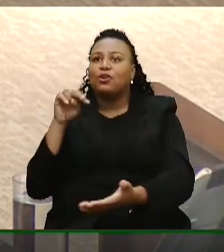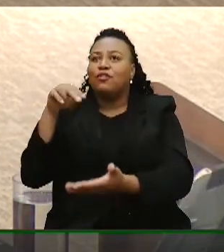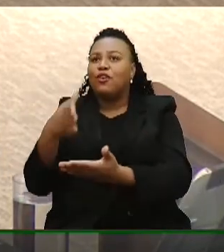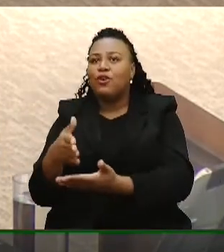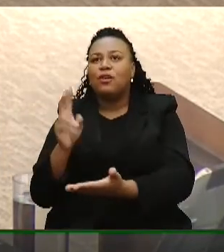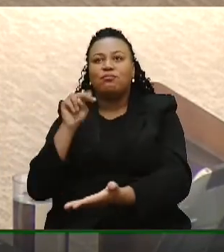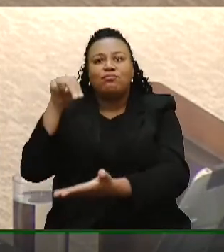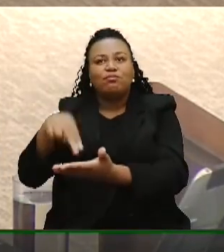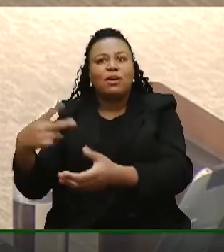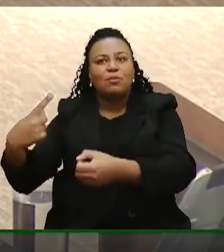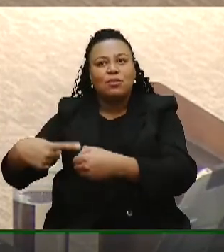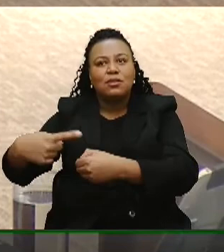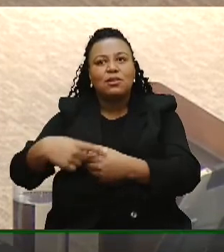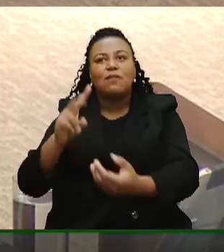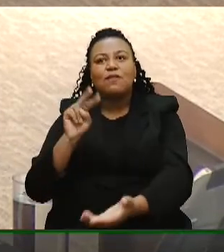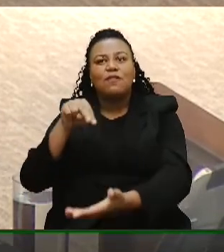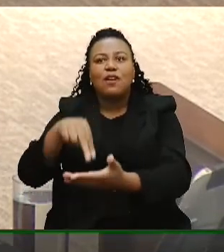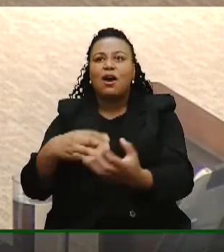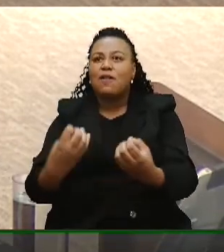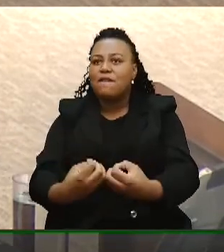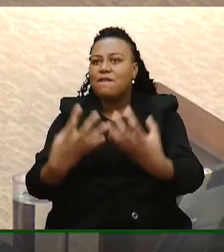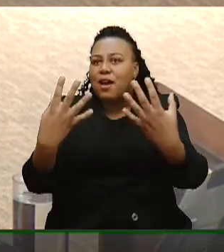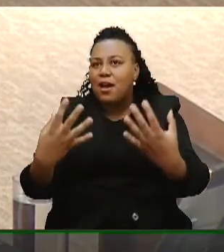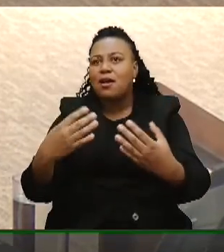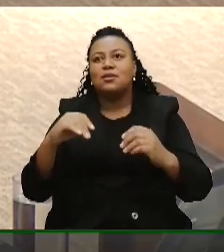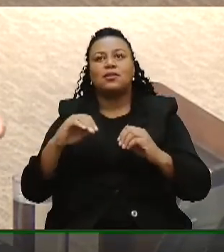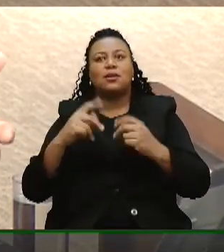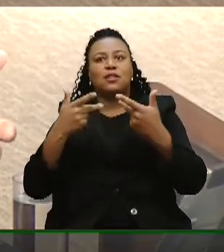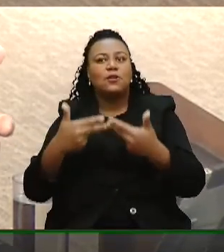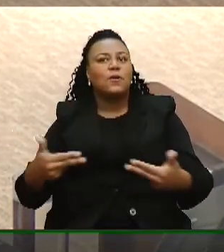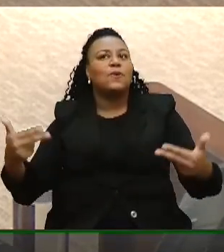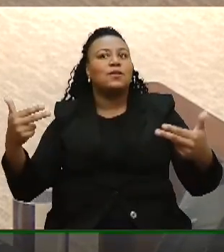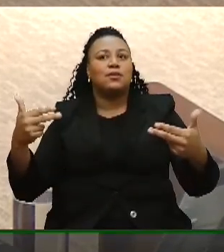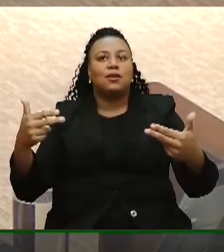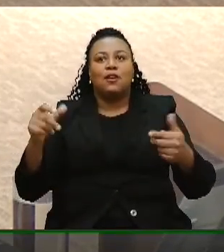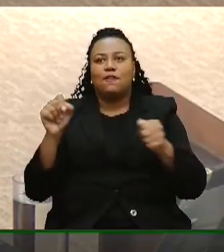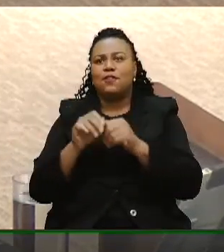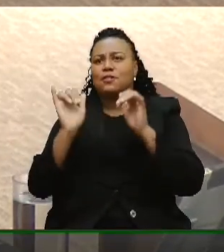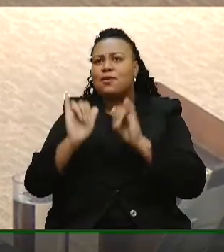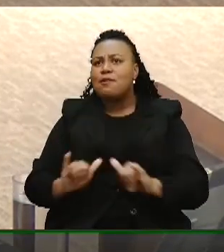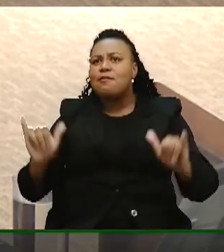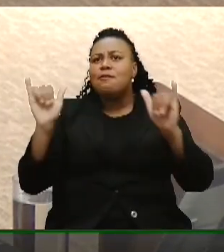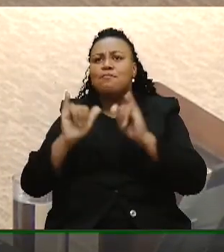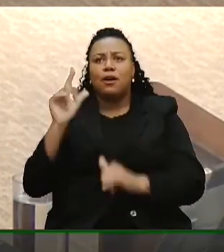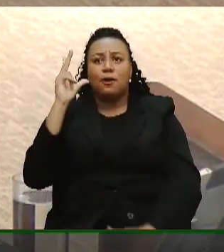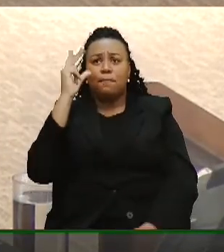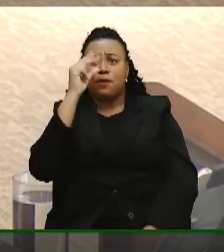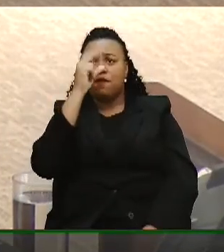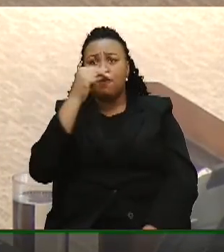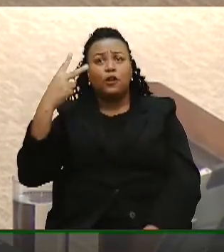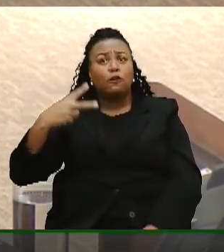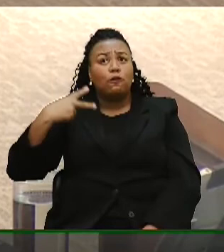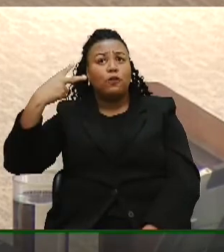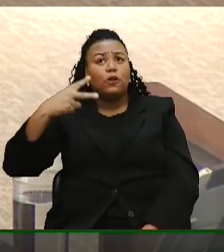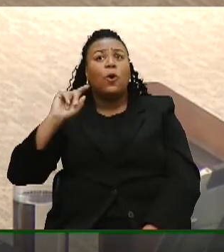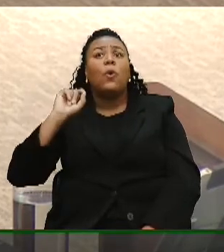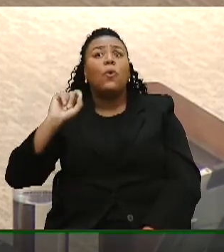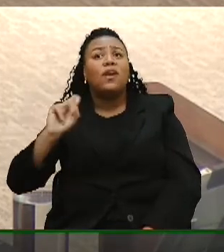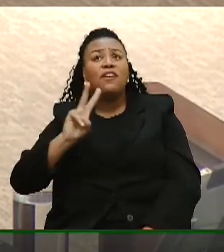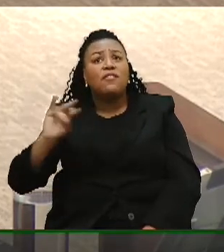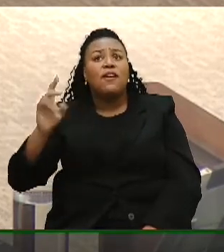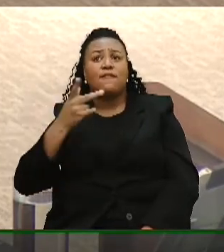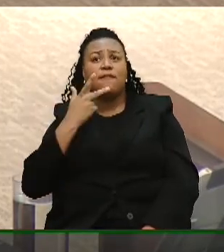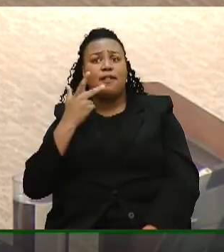municípios, quando forem nas festas, nas confraternizações, fazer campanha para os seus prefeitos, vereadores? O que dirão?